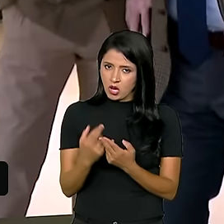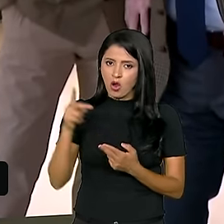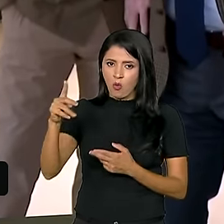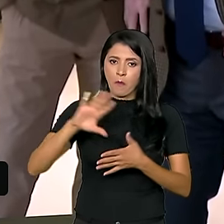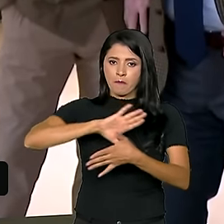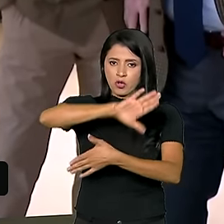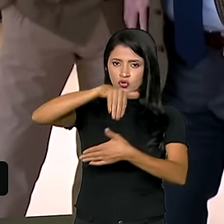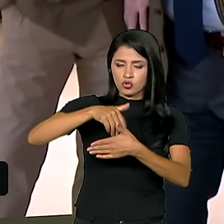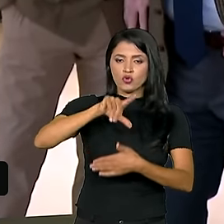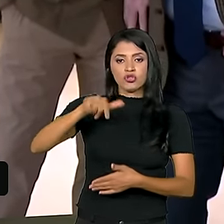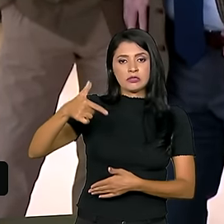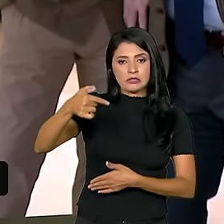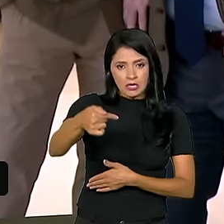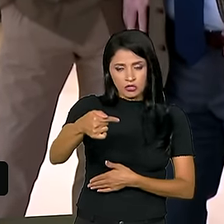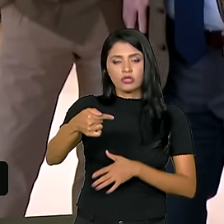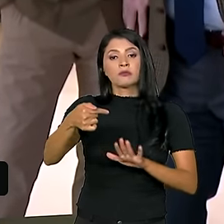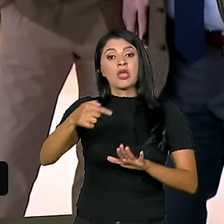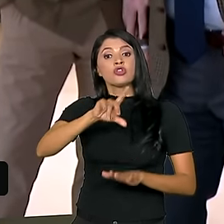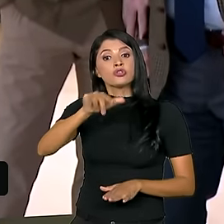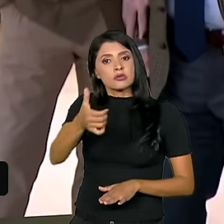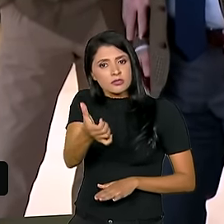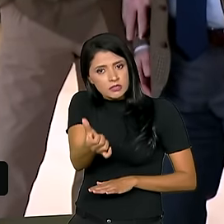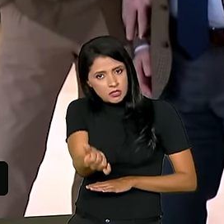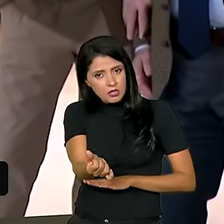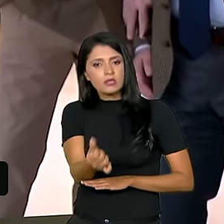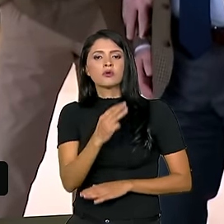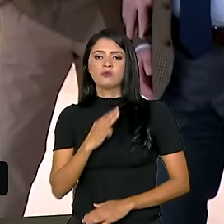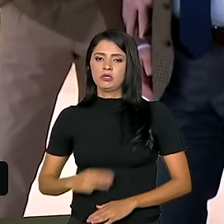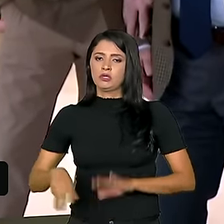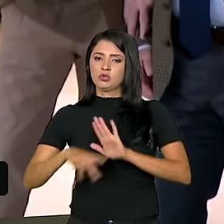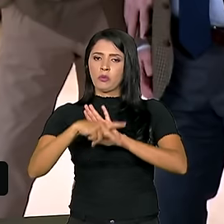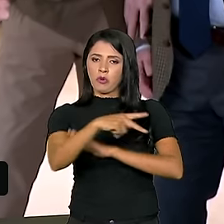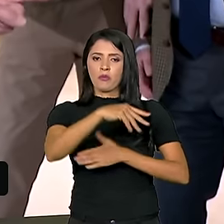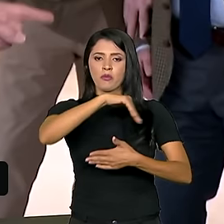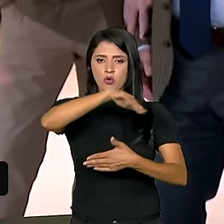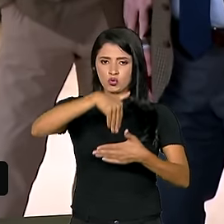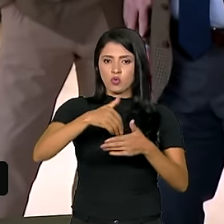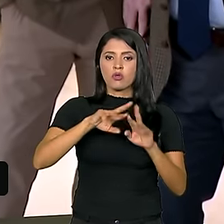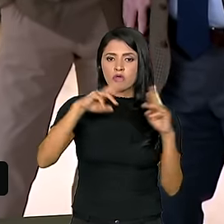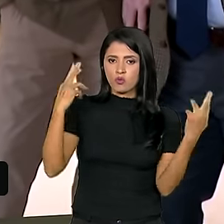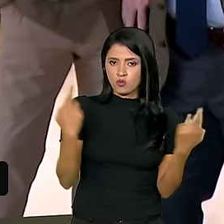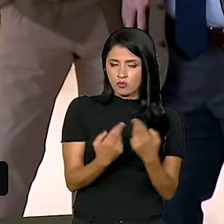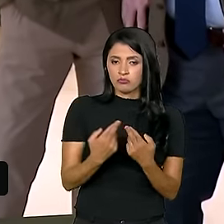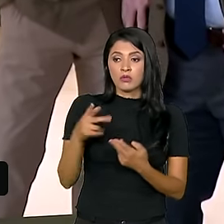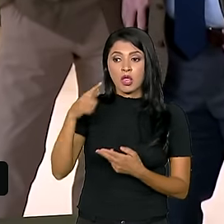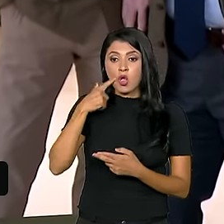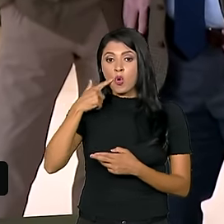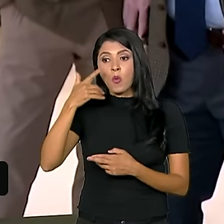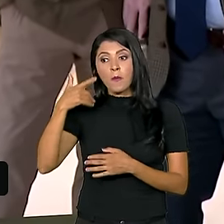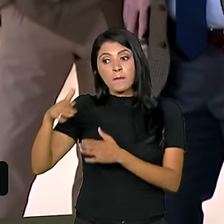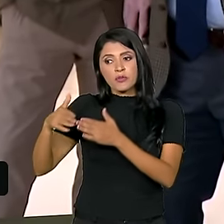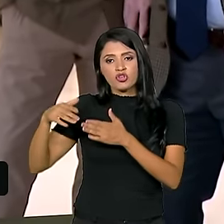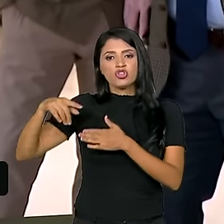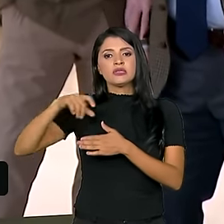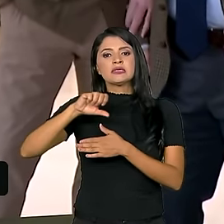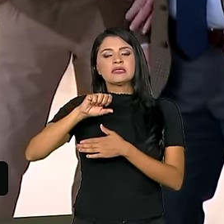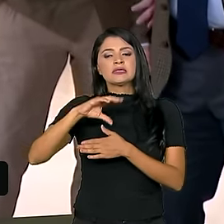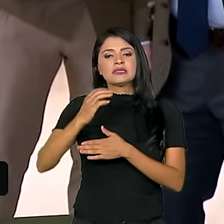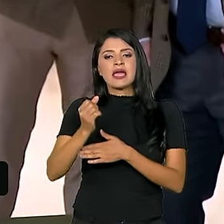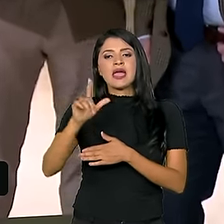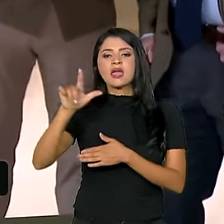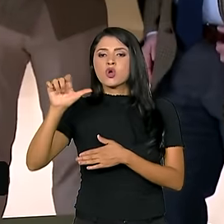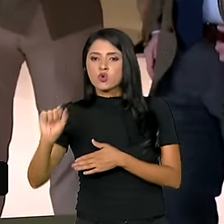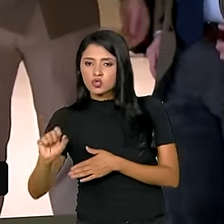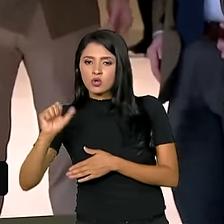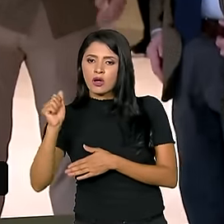No dia 6, nós vamos ter uma reunião com os ministros do Mercosul. Eu estou pedindo para o Celso Amor ir na frente e fazer uma reunião com o